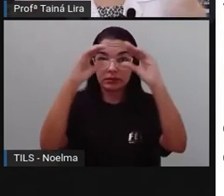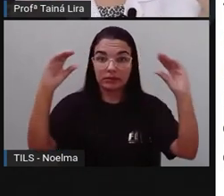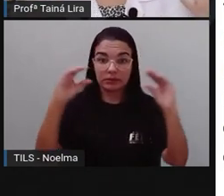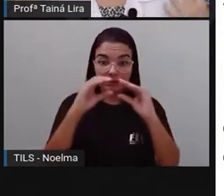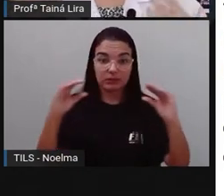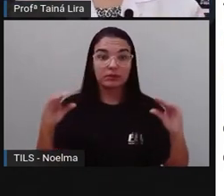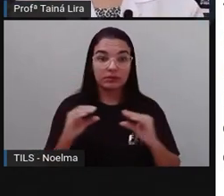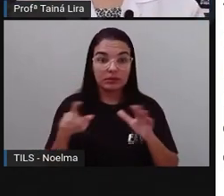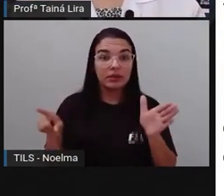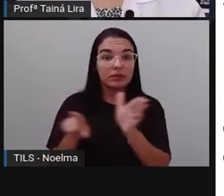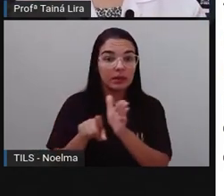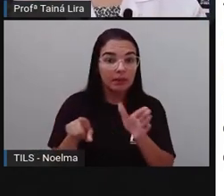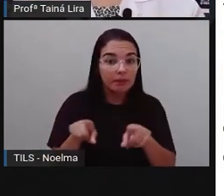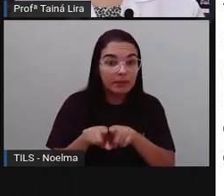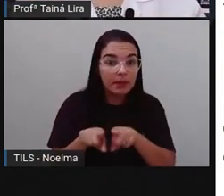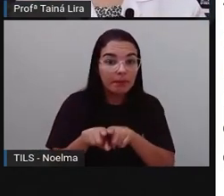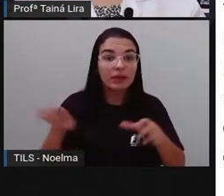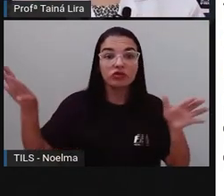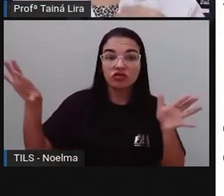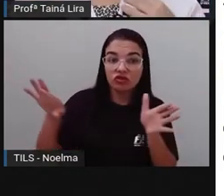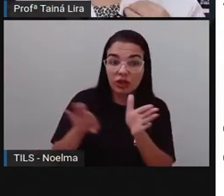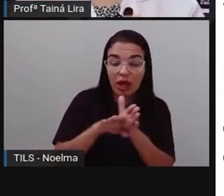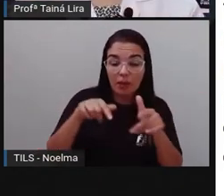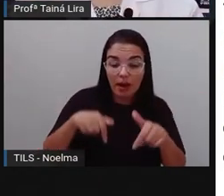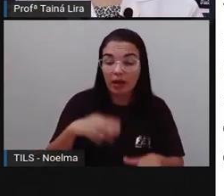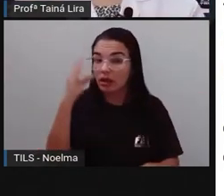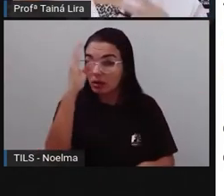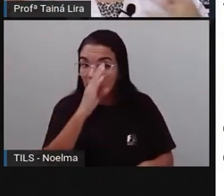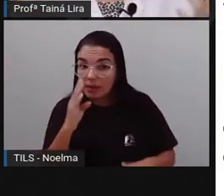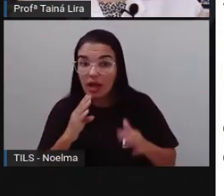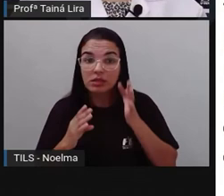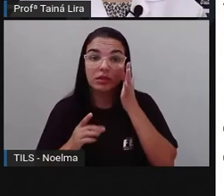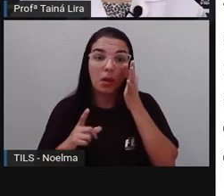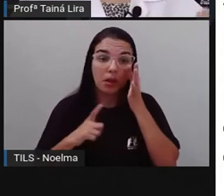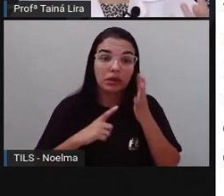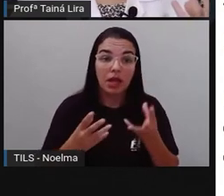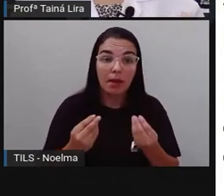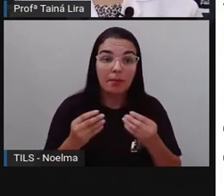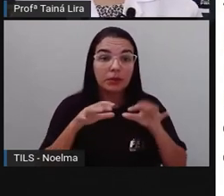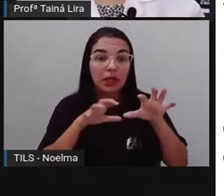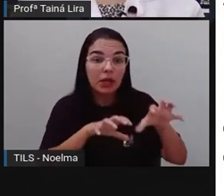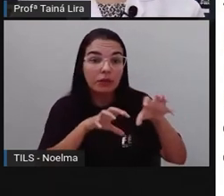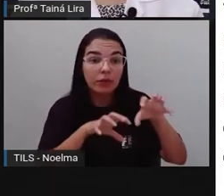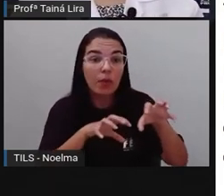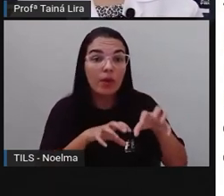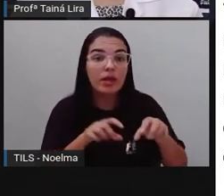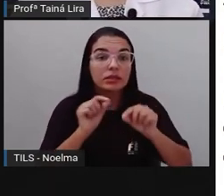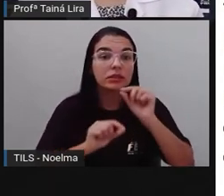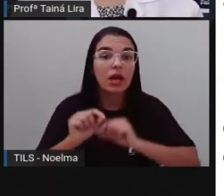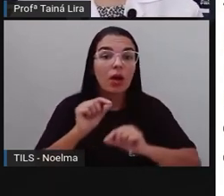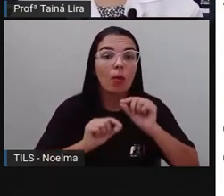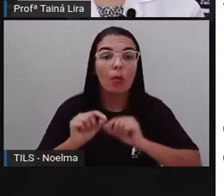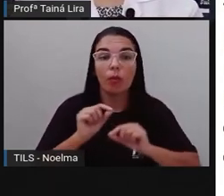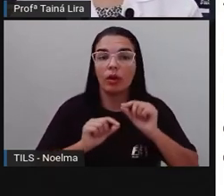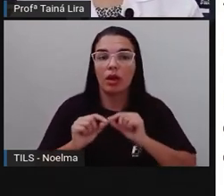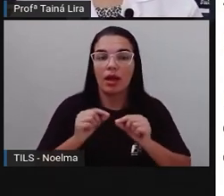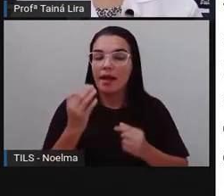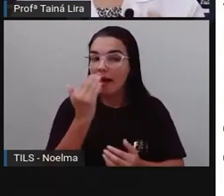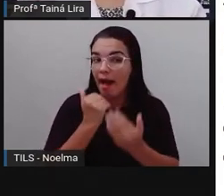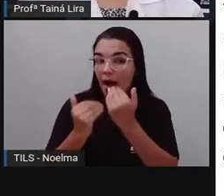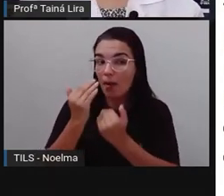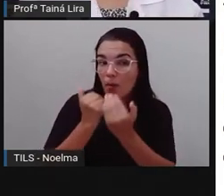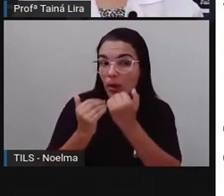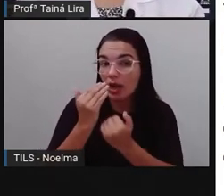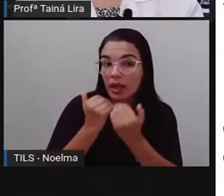vieram para o Brasil, tá? E nós temos várias influências deles. Então, por exemplo, na herança